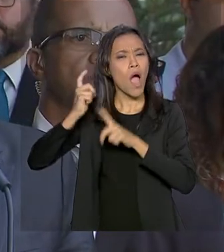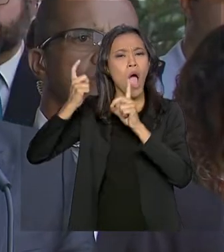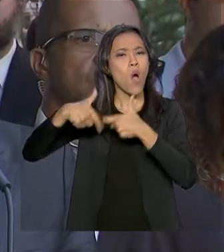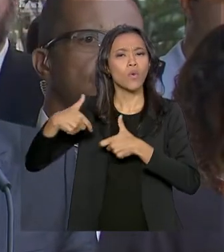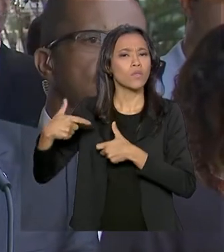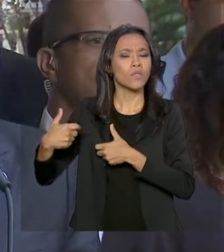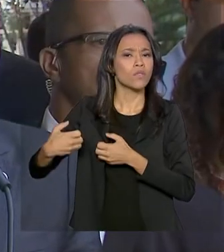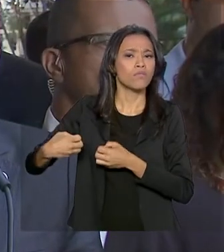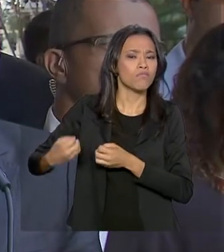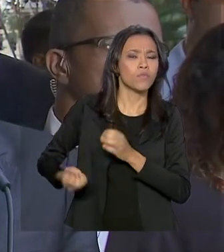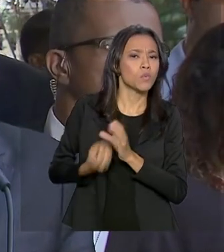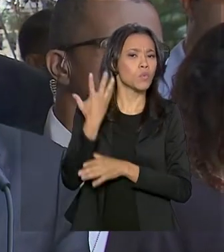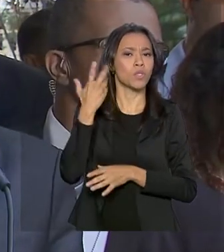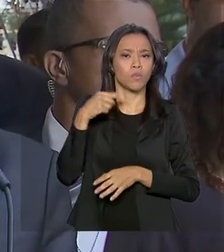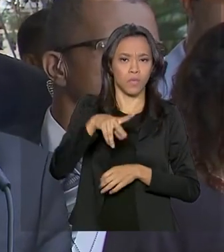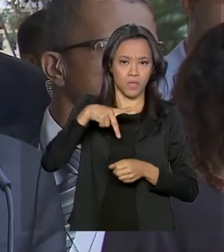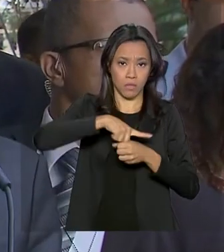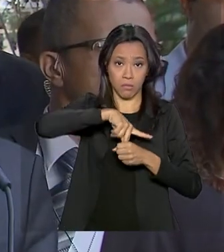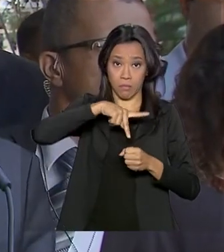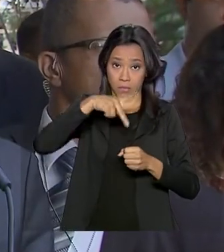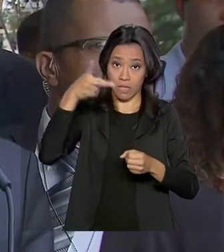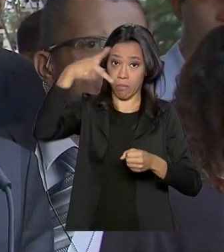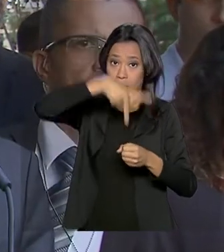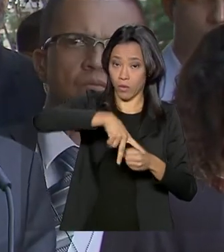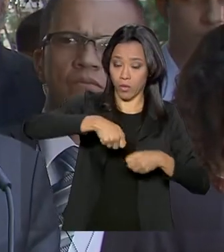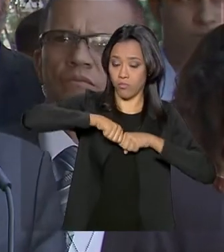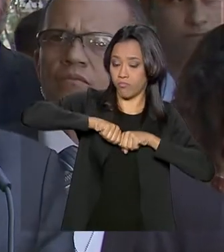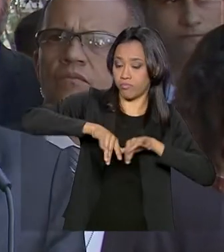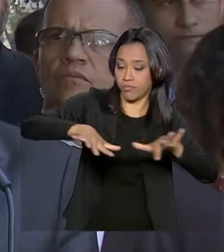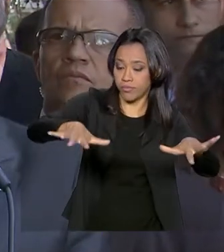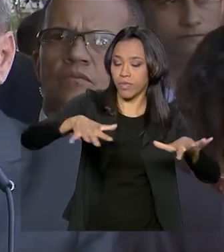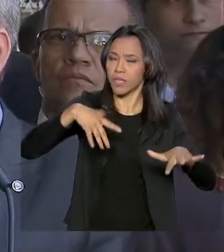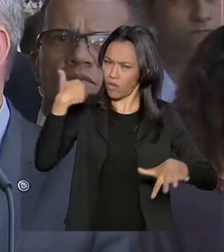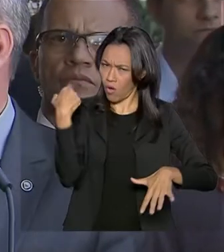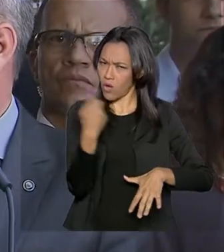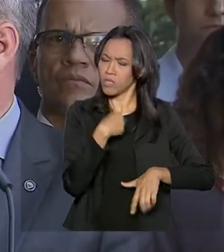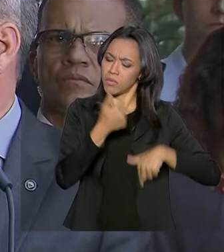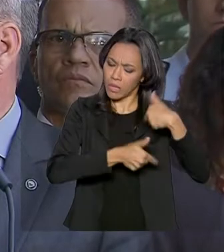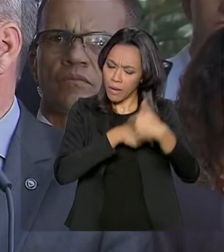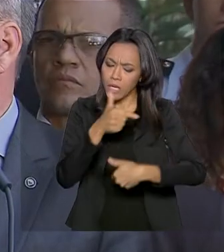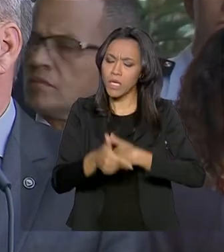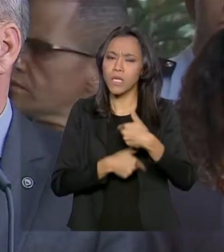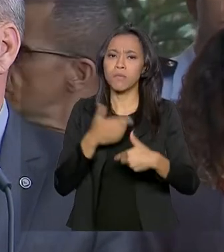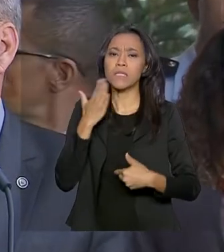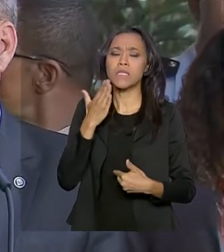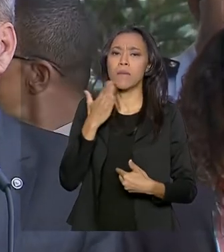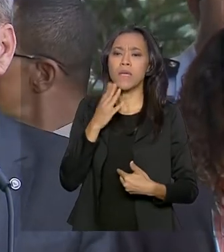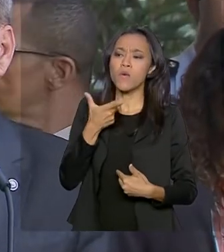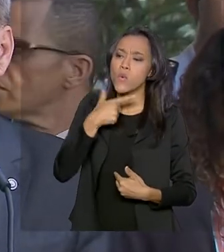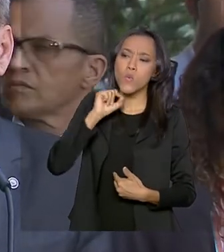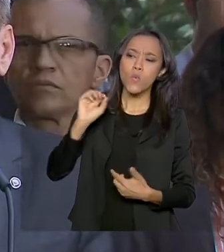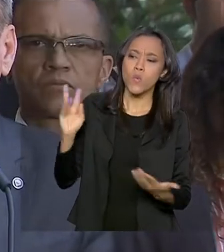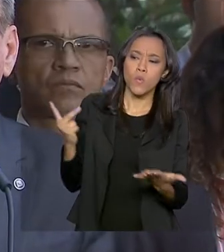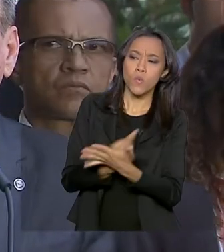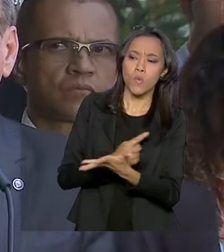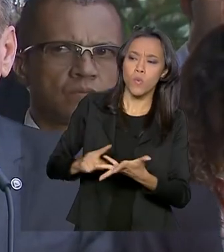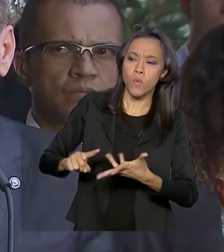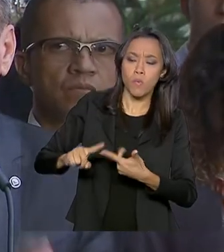e continuamos trabalhando da melhor maneira possível para dar uma, não só uma satisfação à sociedade, bem como colaborar na questão ambiental.